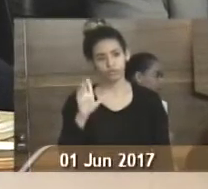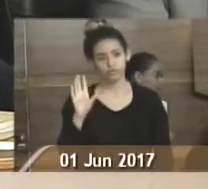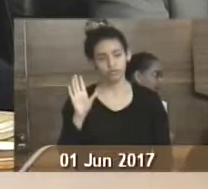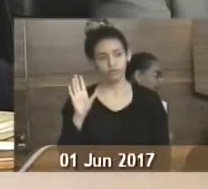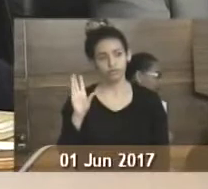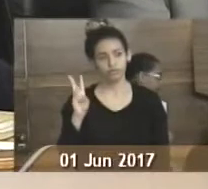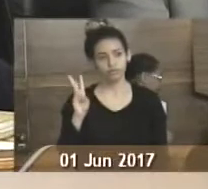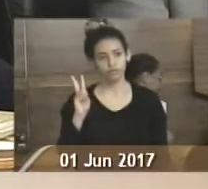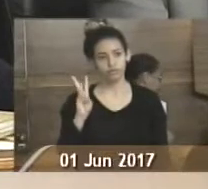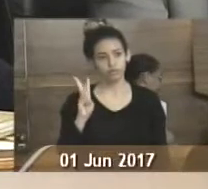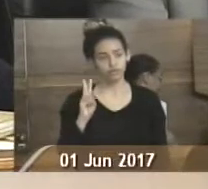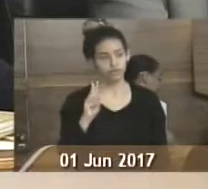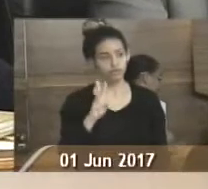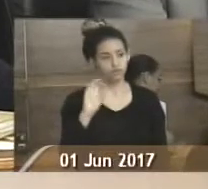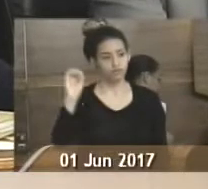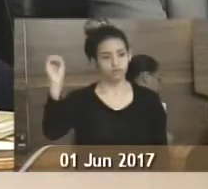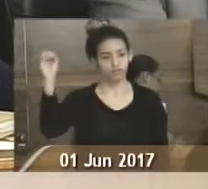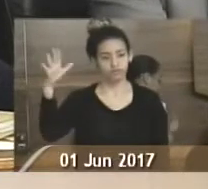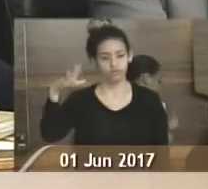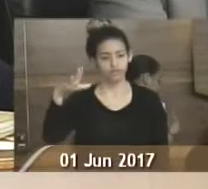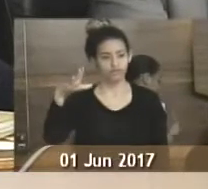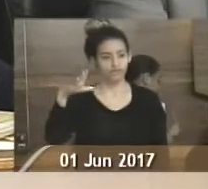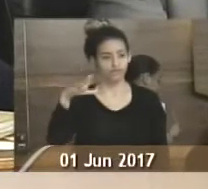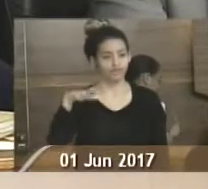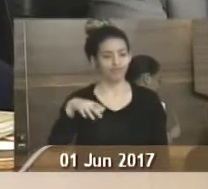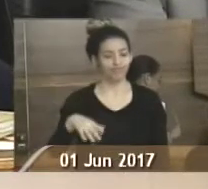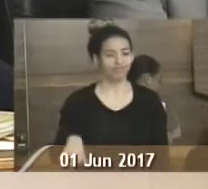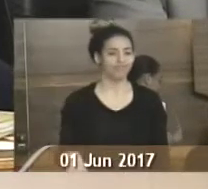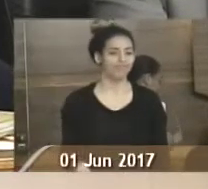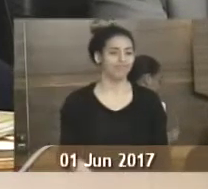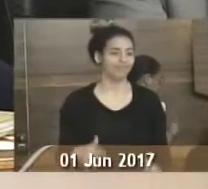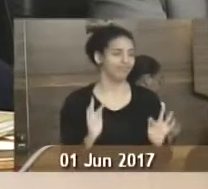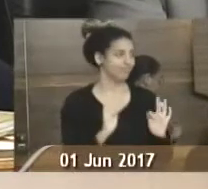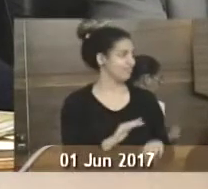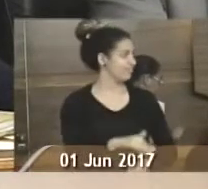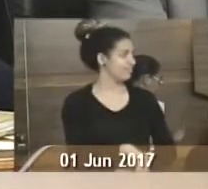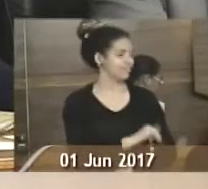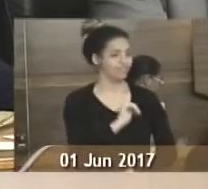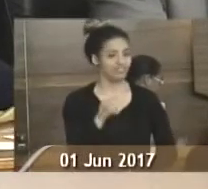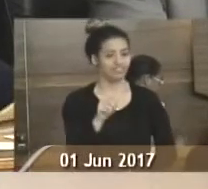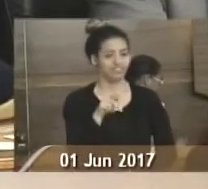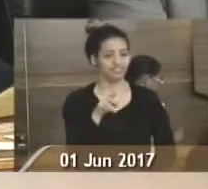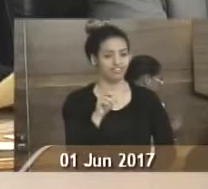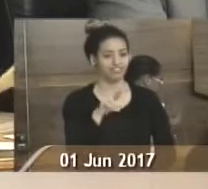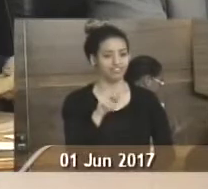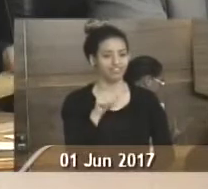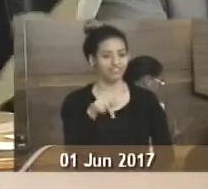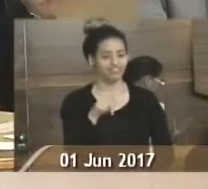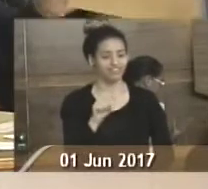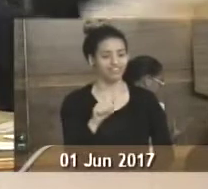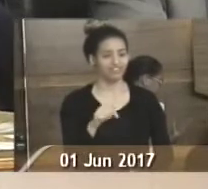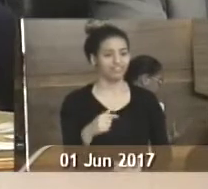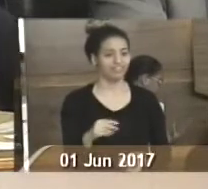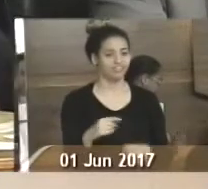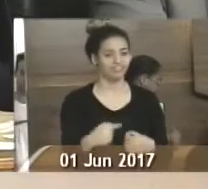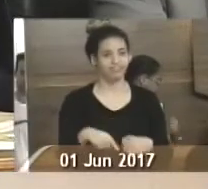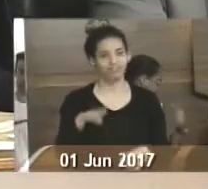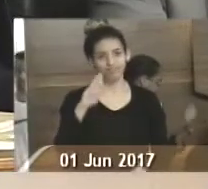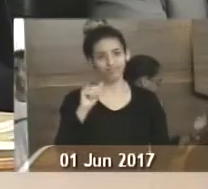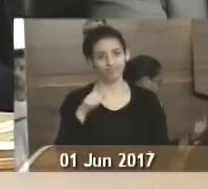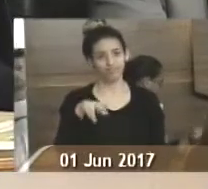colação de um poste no final da Rua Japoranga, próximo ao bar do Moura, no canteiro do bairro Banqueta.